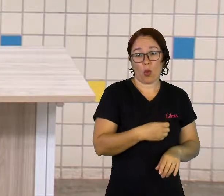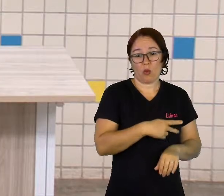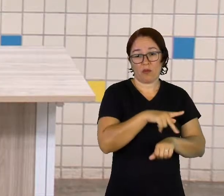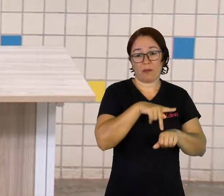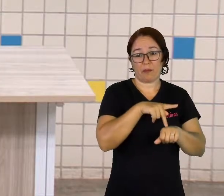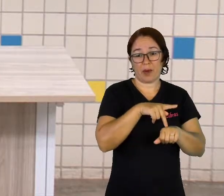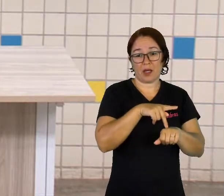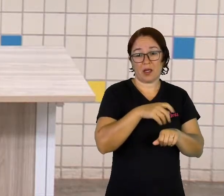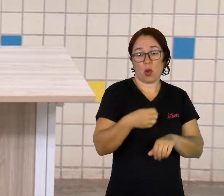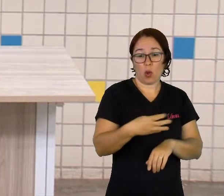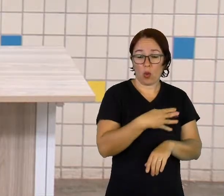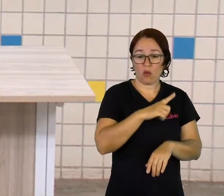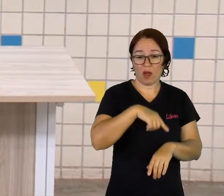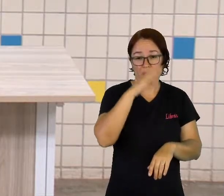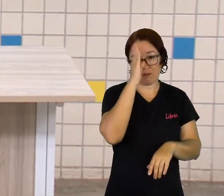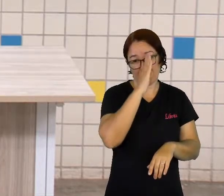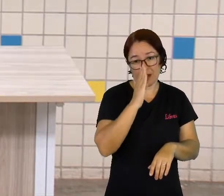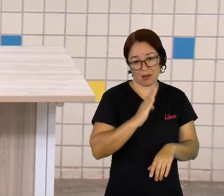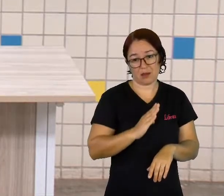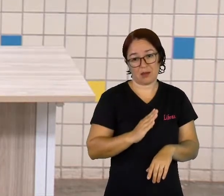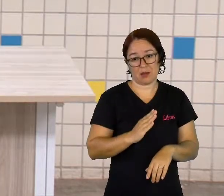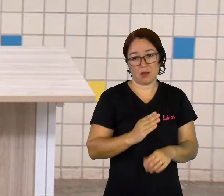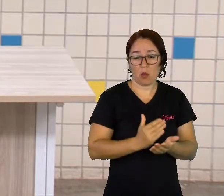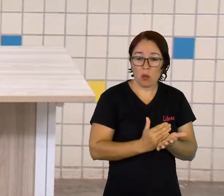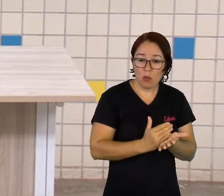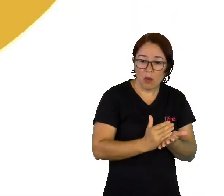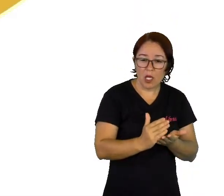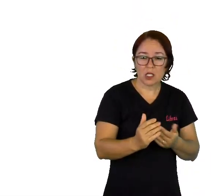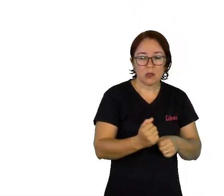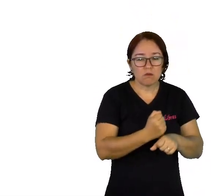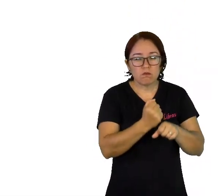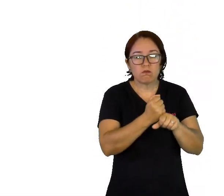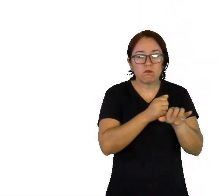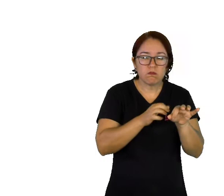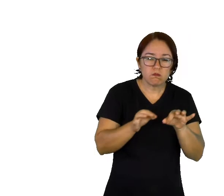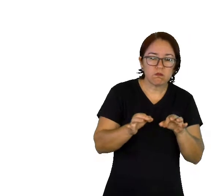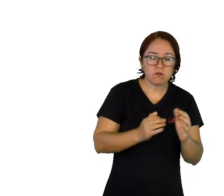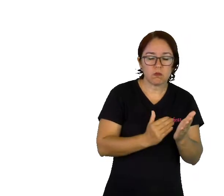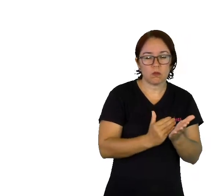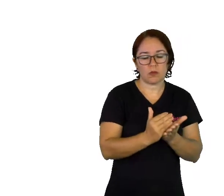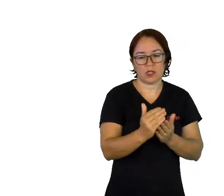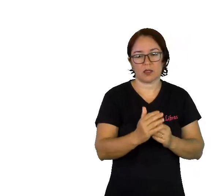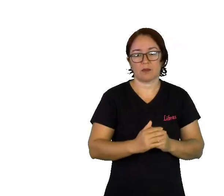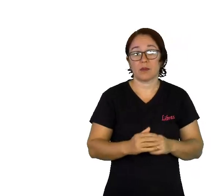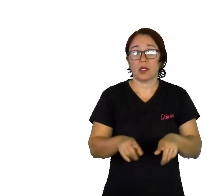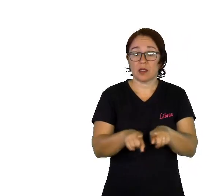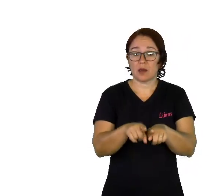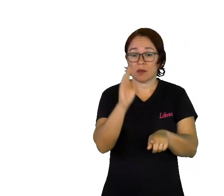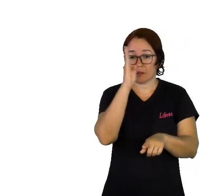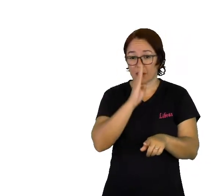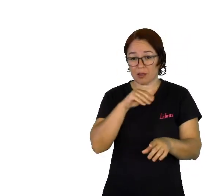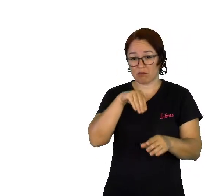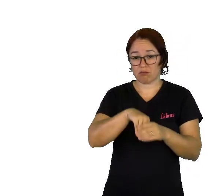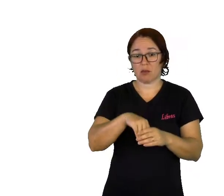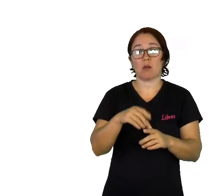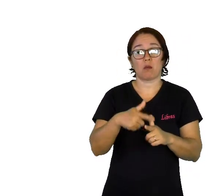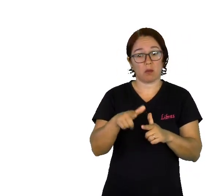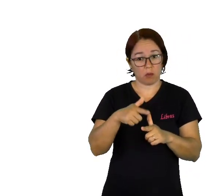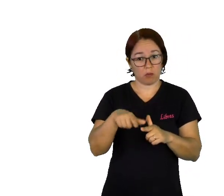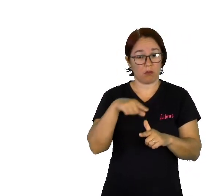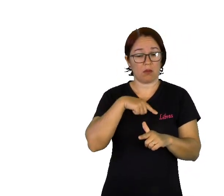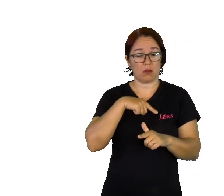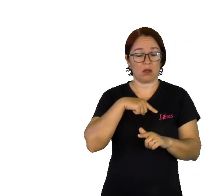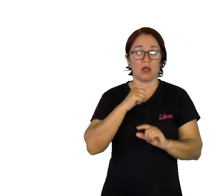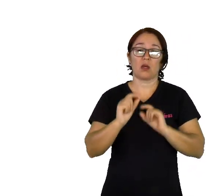internos, ou seja, o que acontecia aqui dentro do país para contribuir para a migração? O